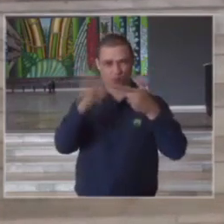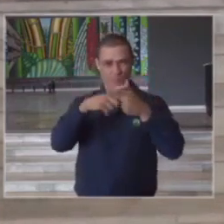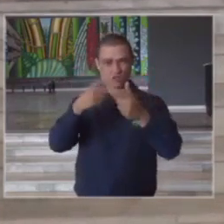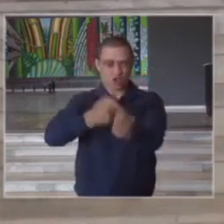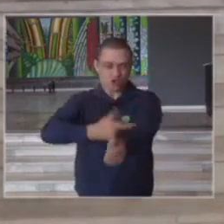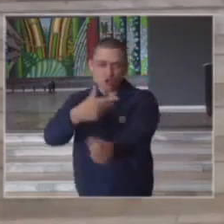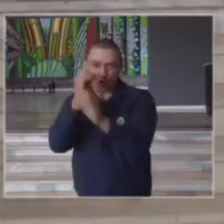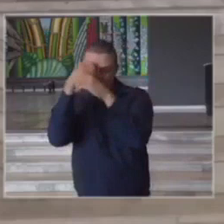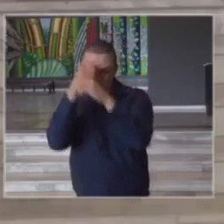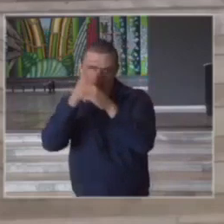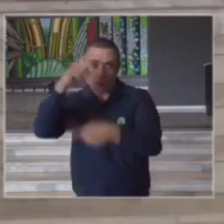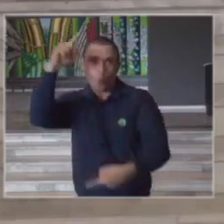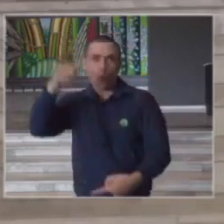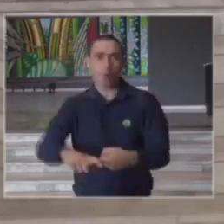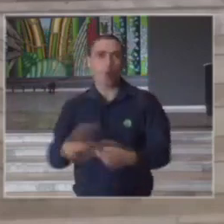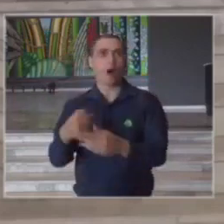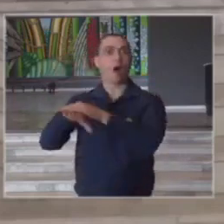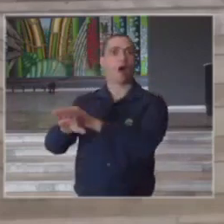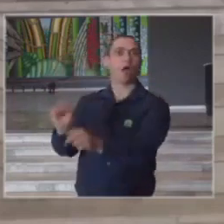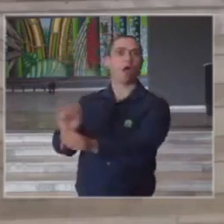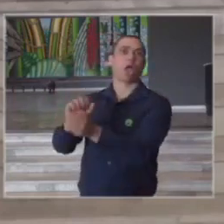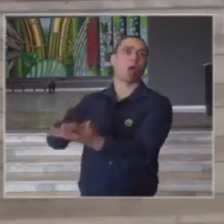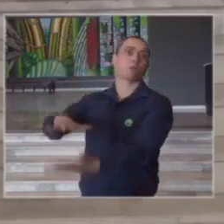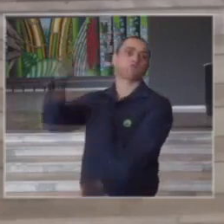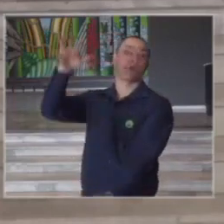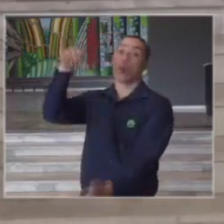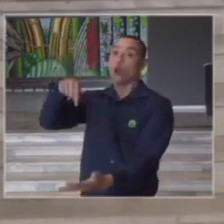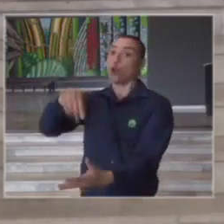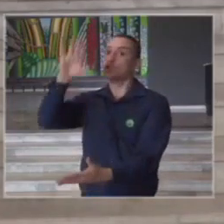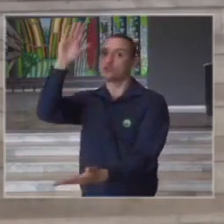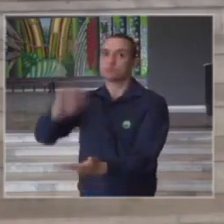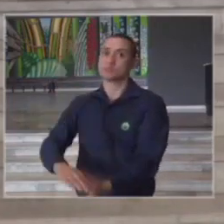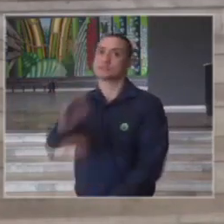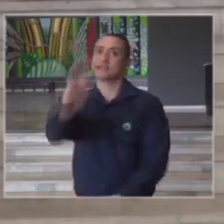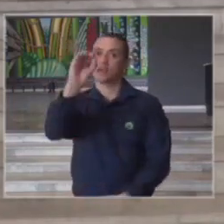testes hoje os testes estão zerados